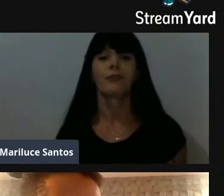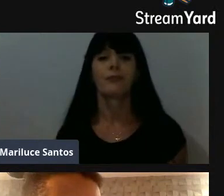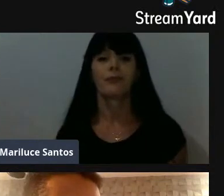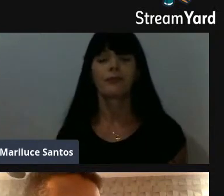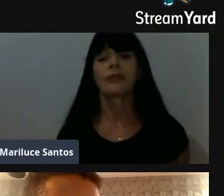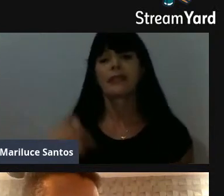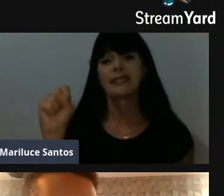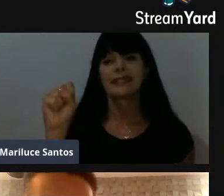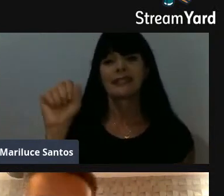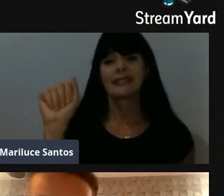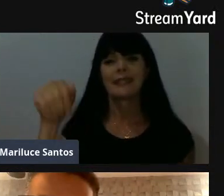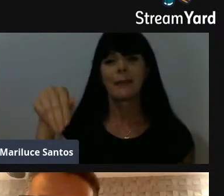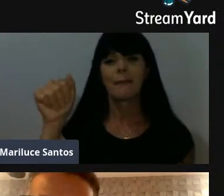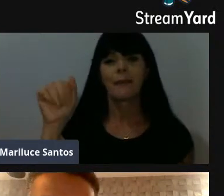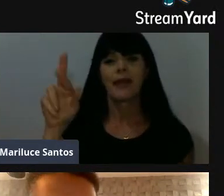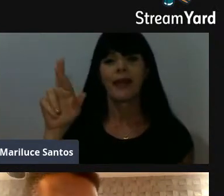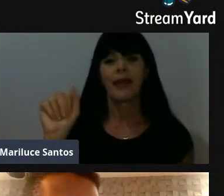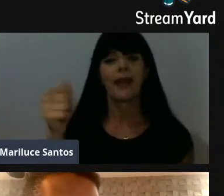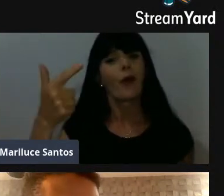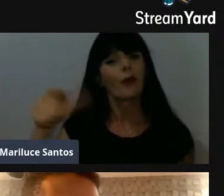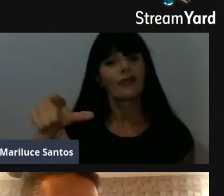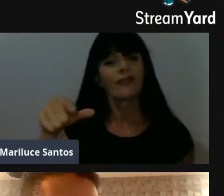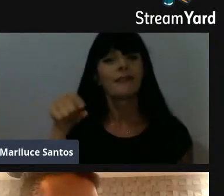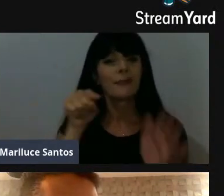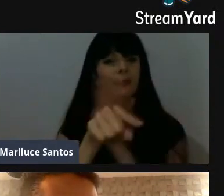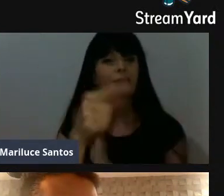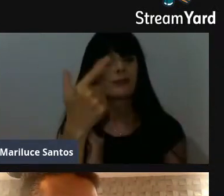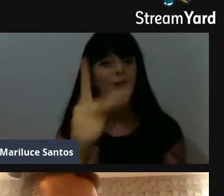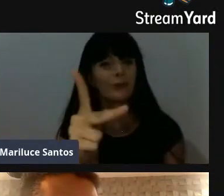Samara, novamente, a pergunta é sua.